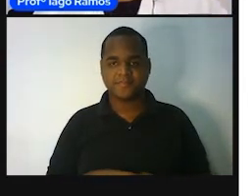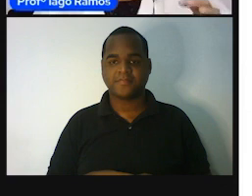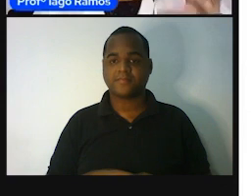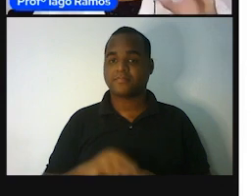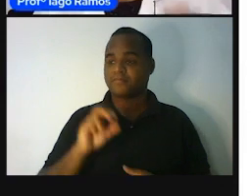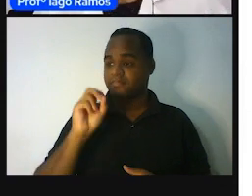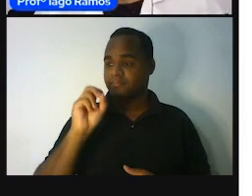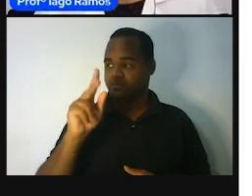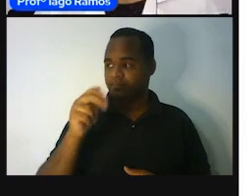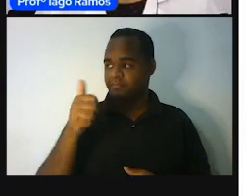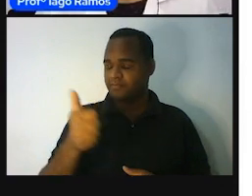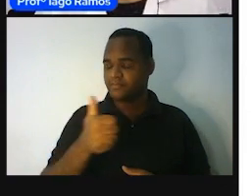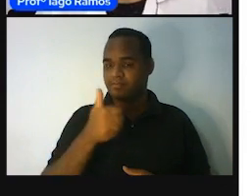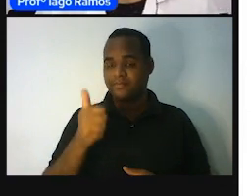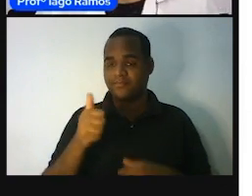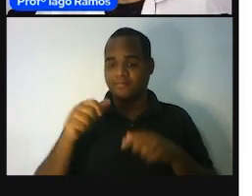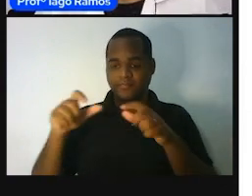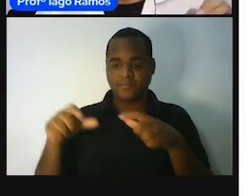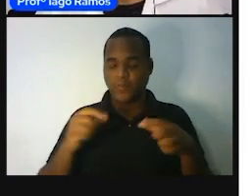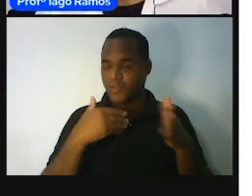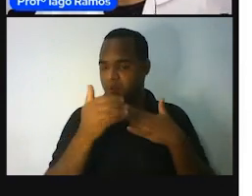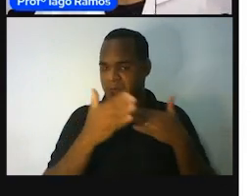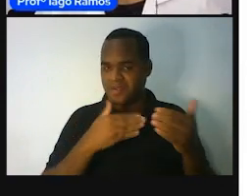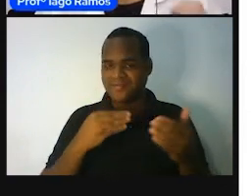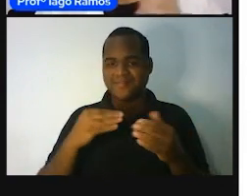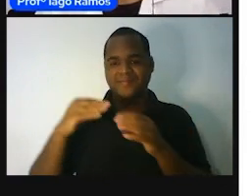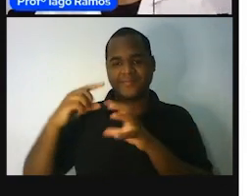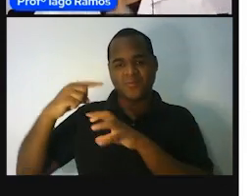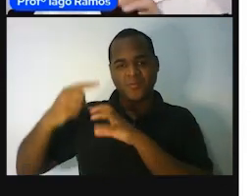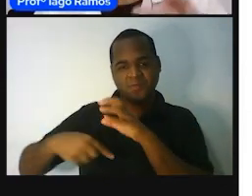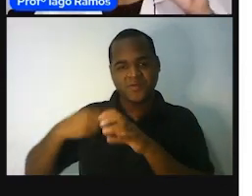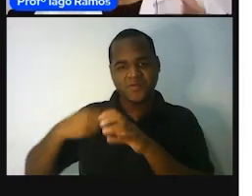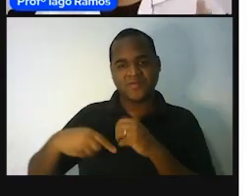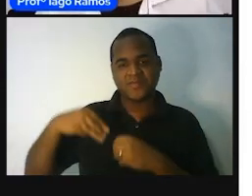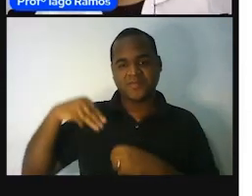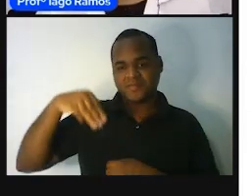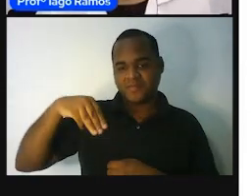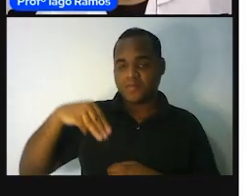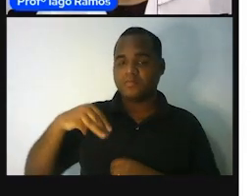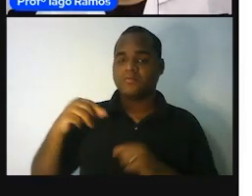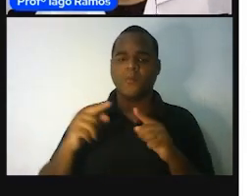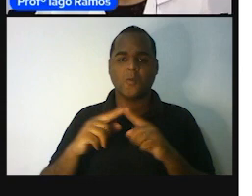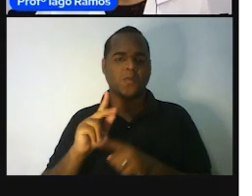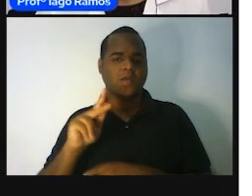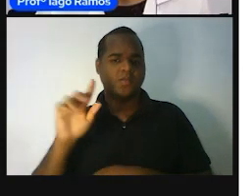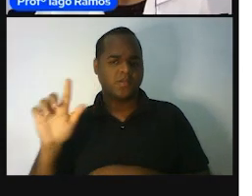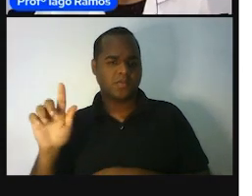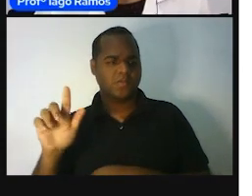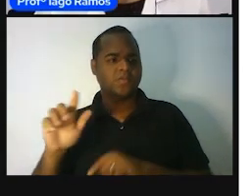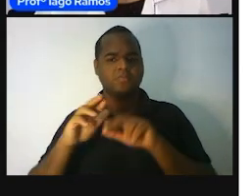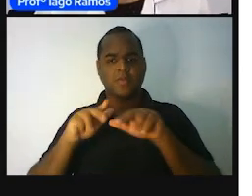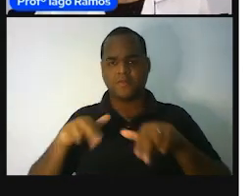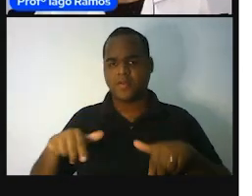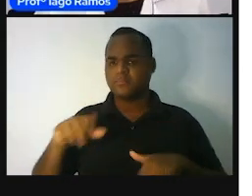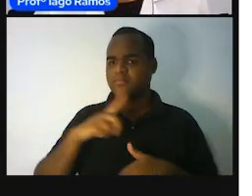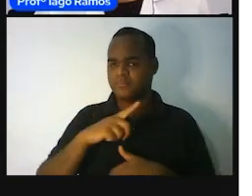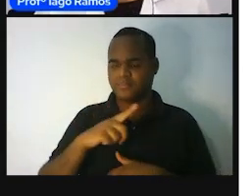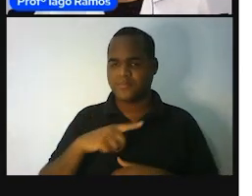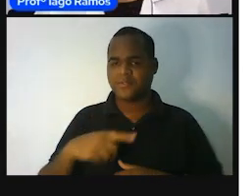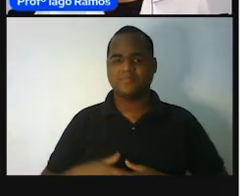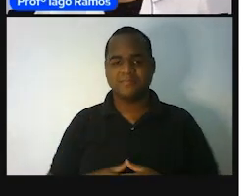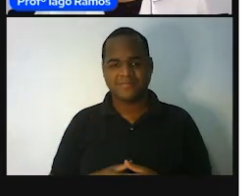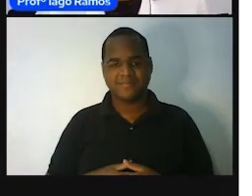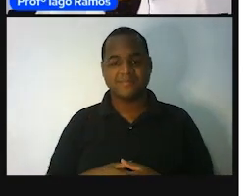Massa, em qualquer lugar do mundo, a humildade padrão é o filograma e assim mais, né? Mas,